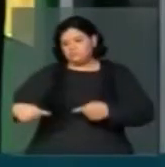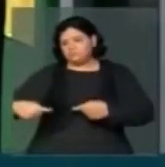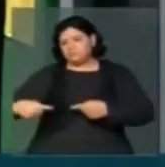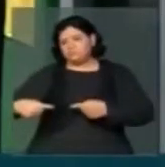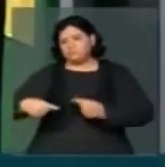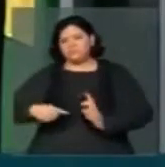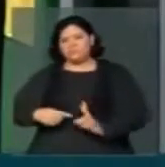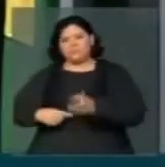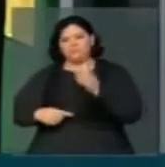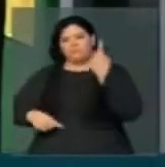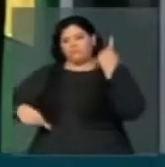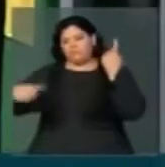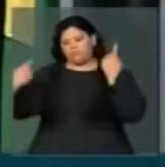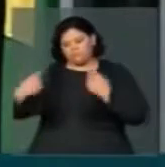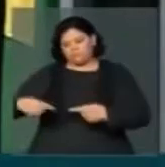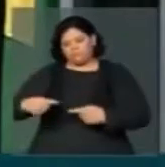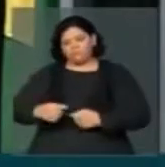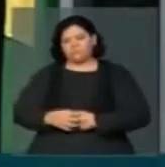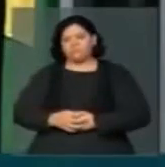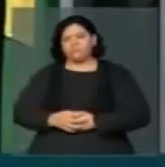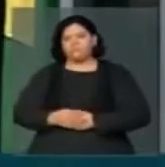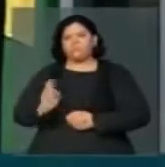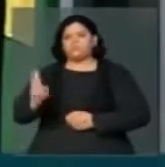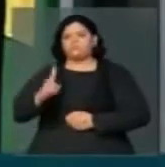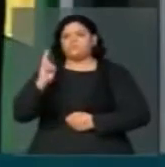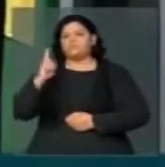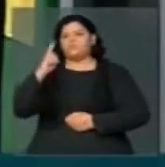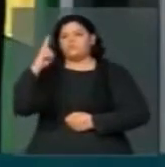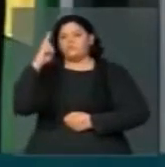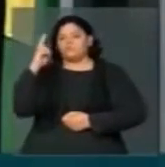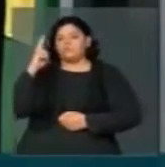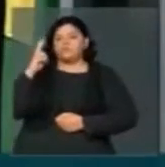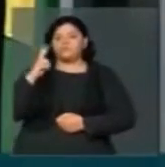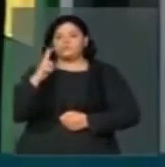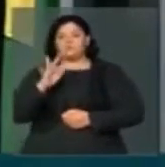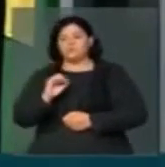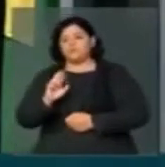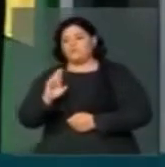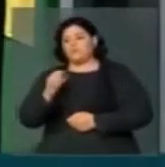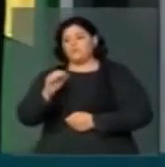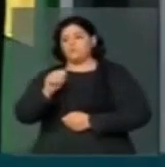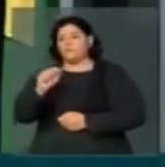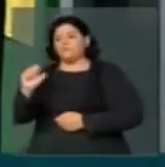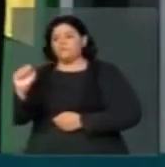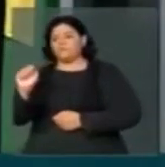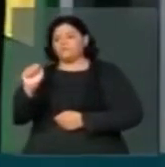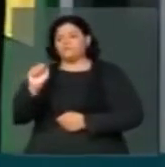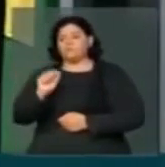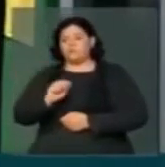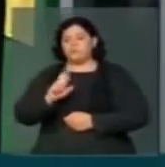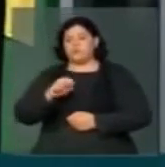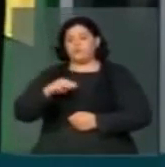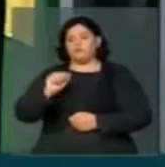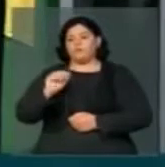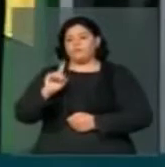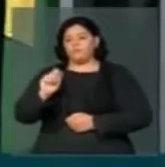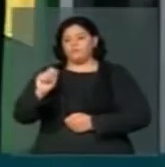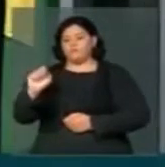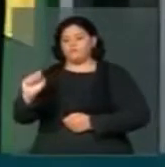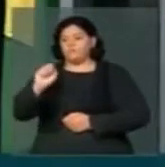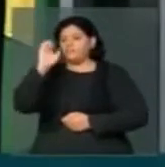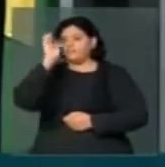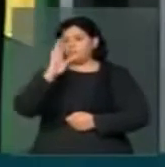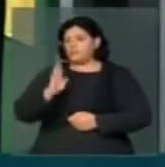desconstruindo os valores das Forças Armadas do Brasil, sem recordar